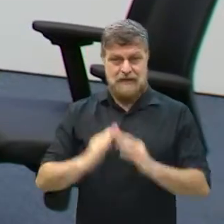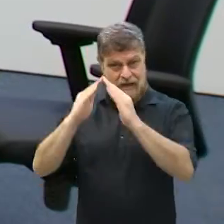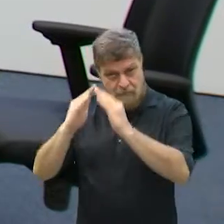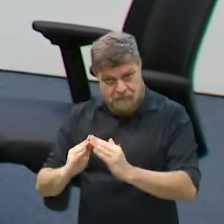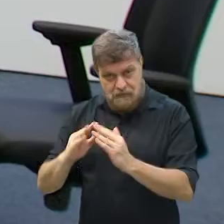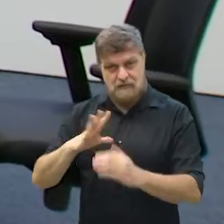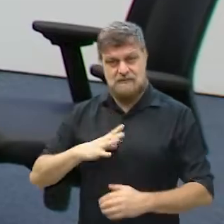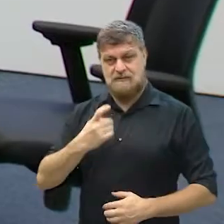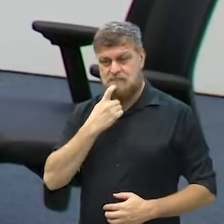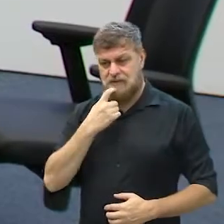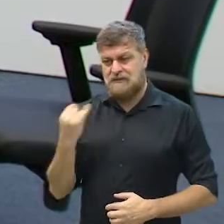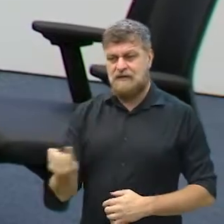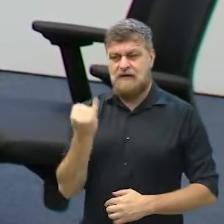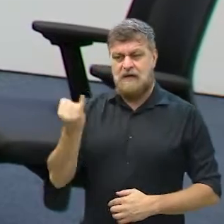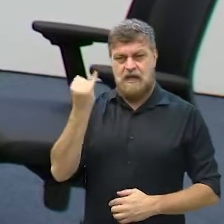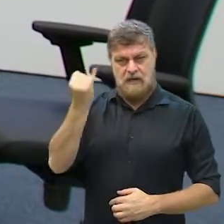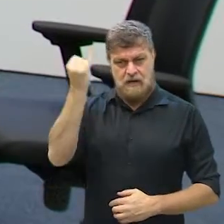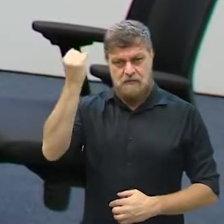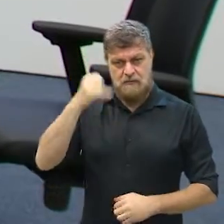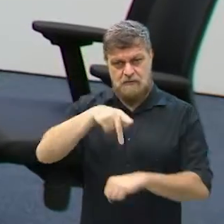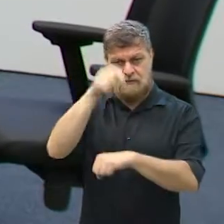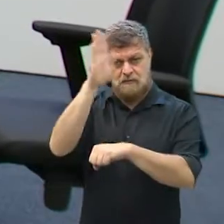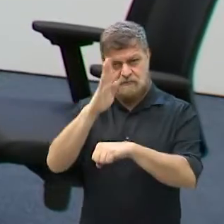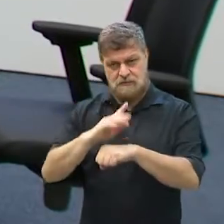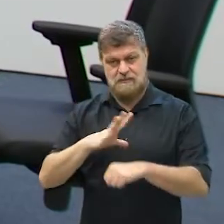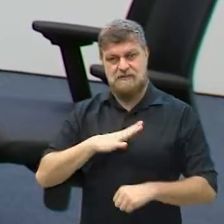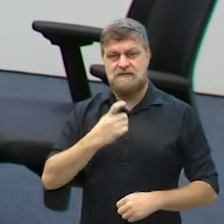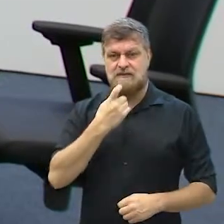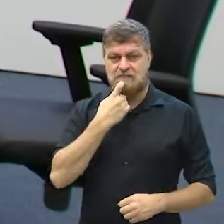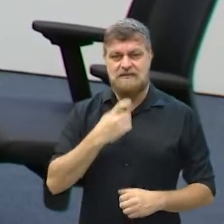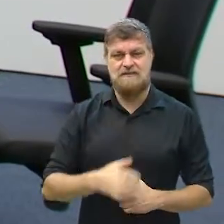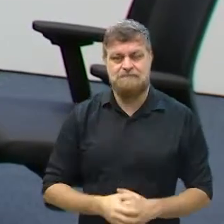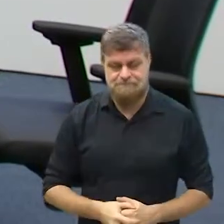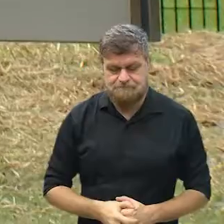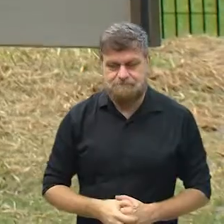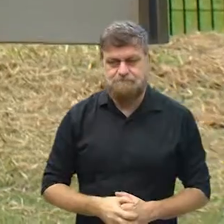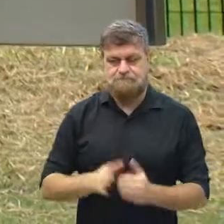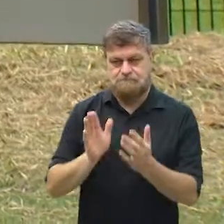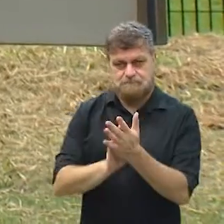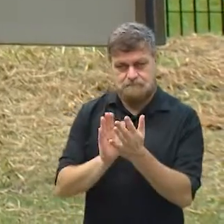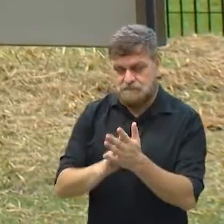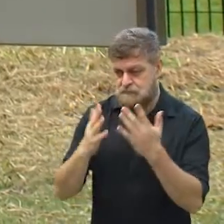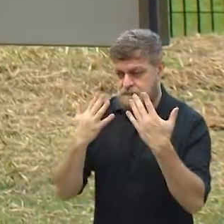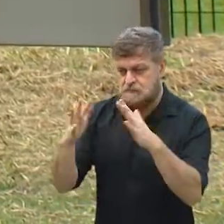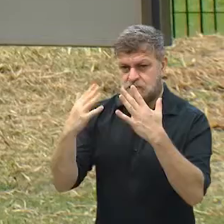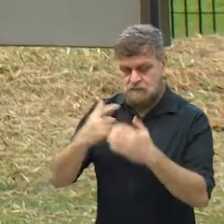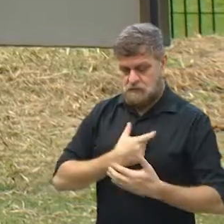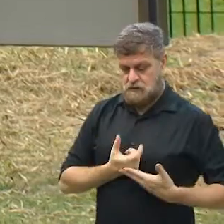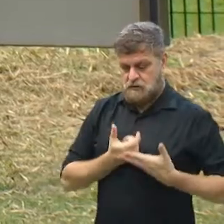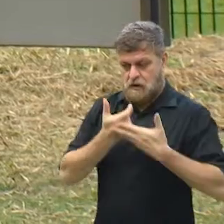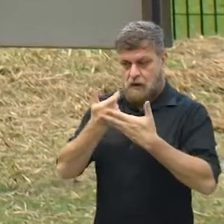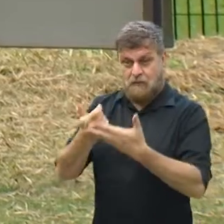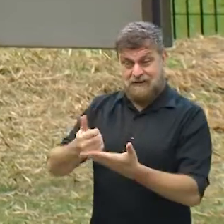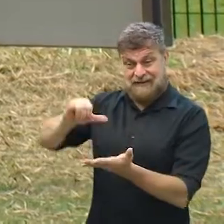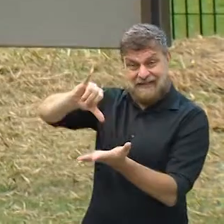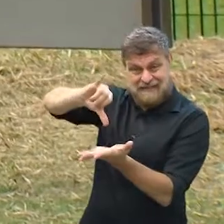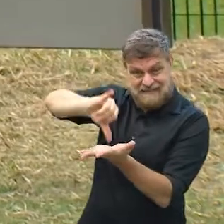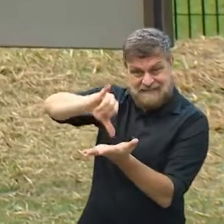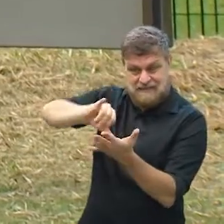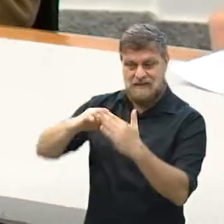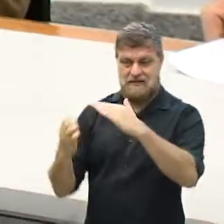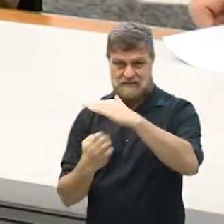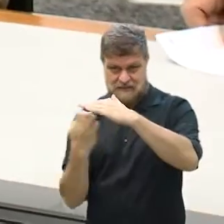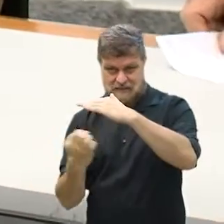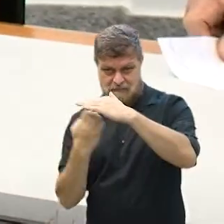mora aqui na cidade e que tem uma importância muito grande para o país e também para Campinas. A homenagem aconteceu na sede da Embrapa.